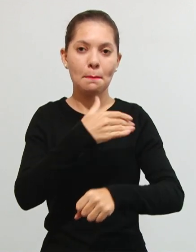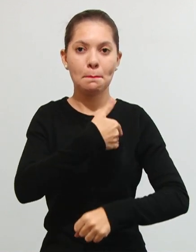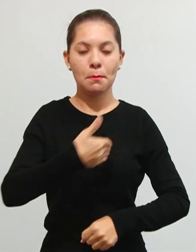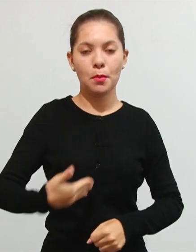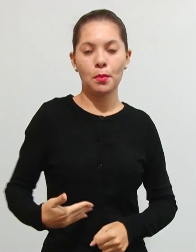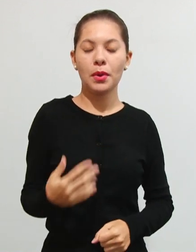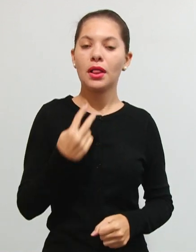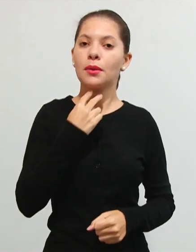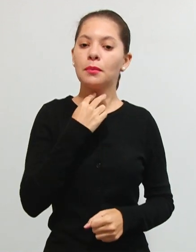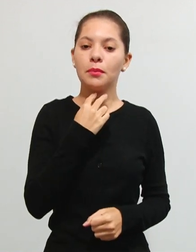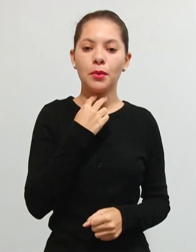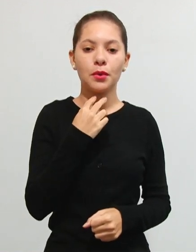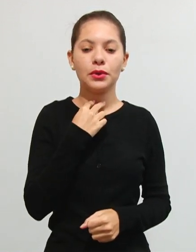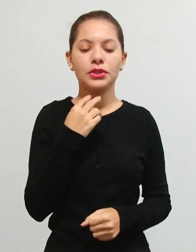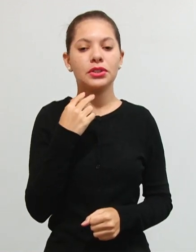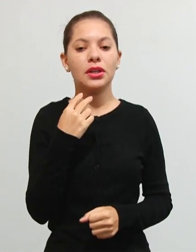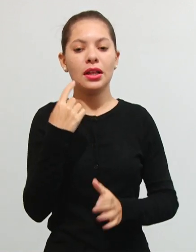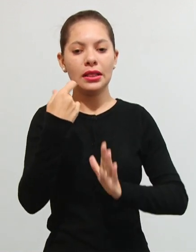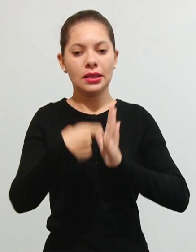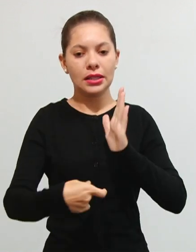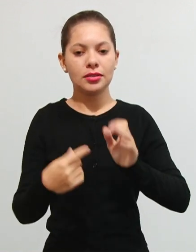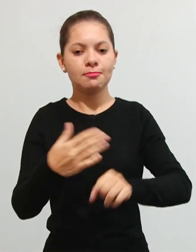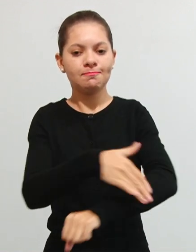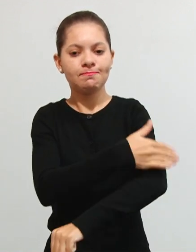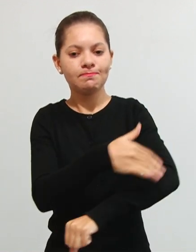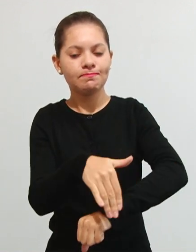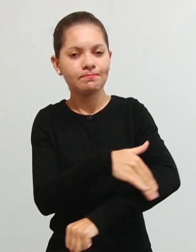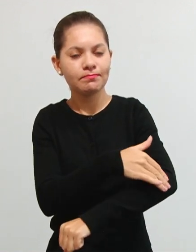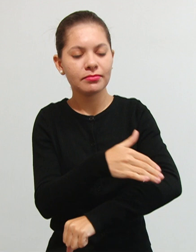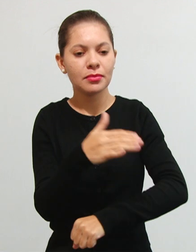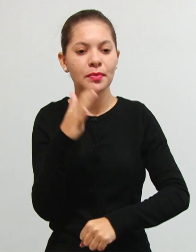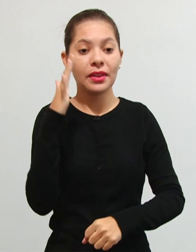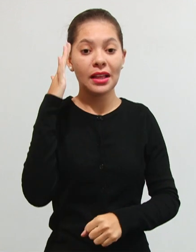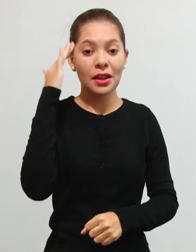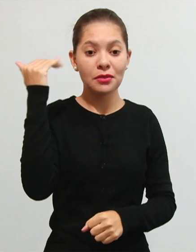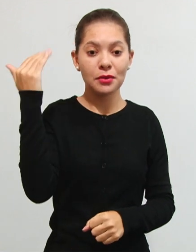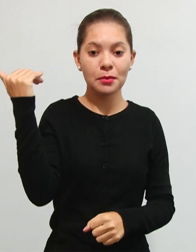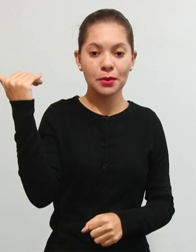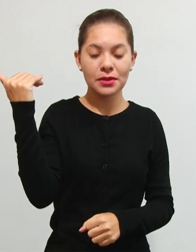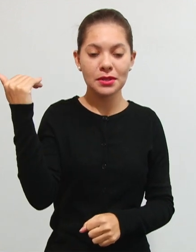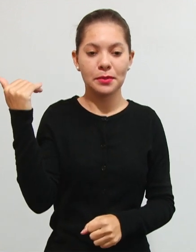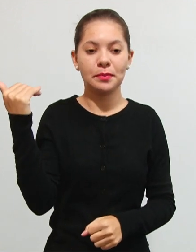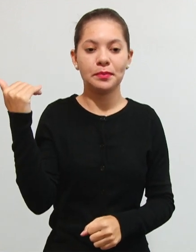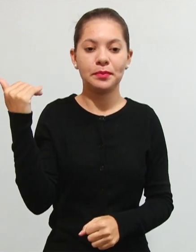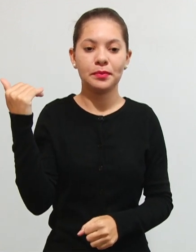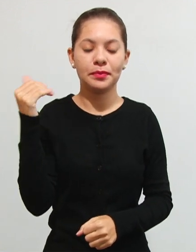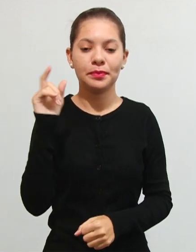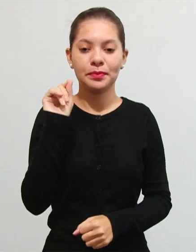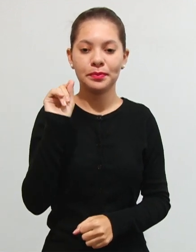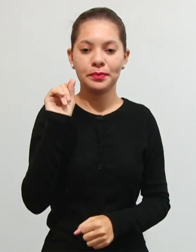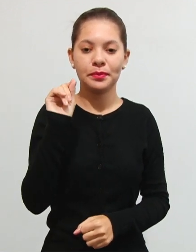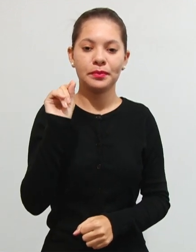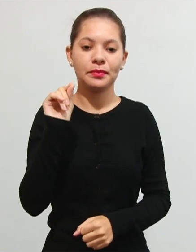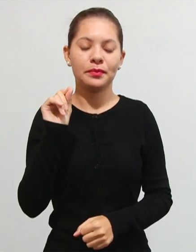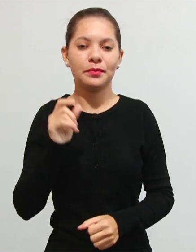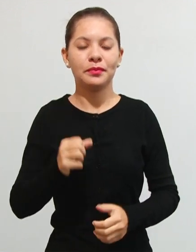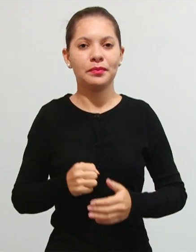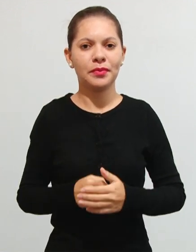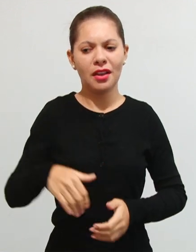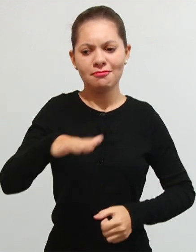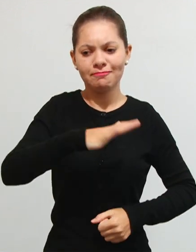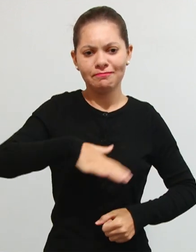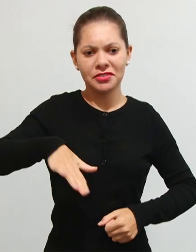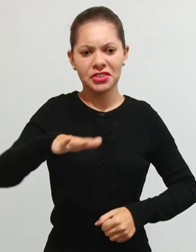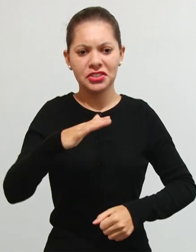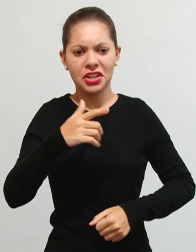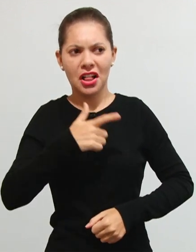Taxa de pavimentação também não pode. Aquela famosa taxa de tapa-buracos,